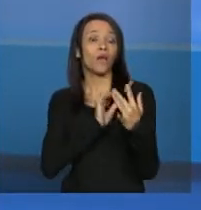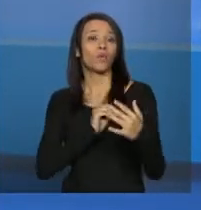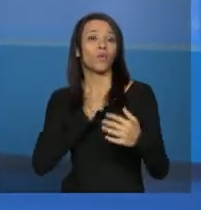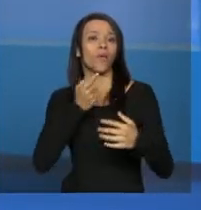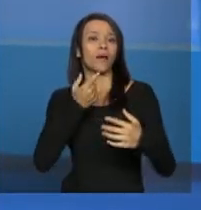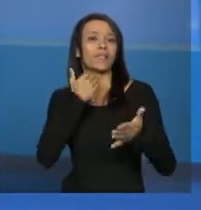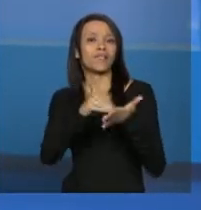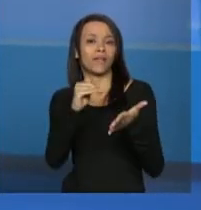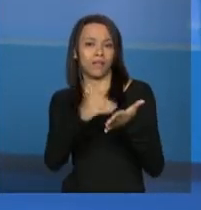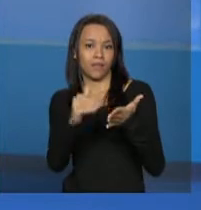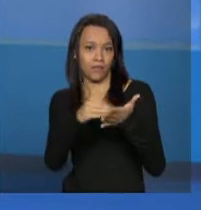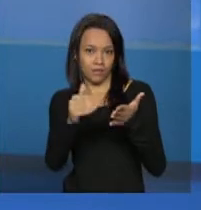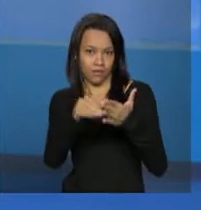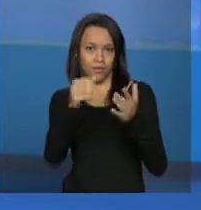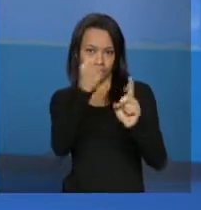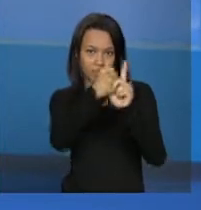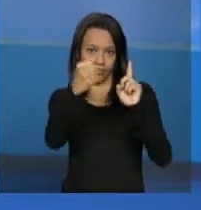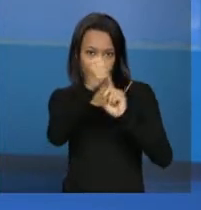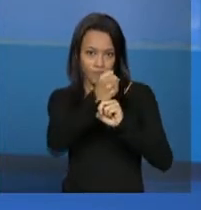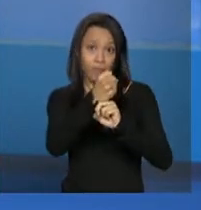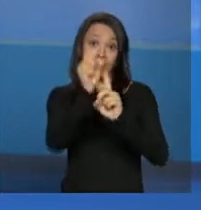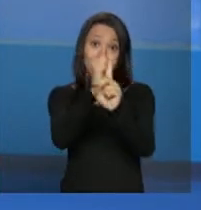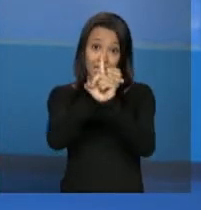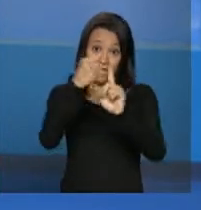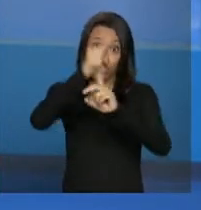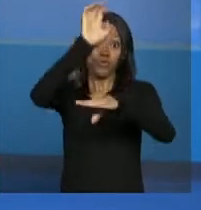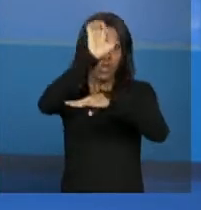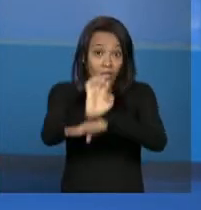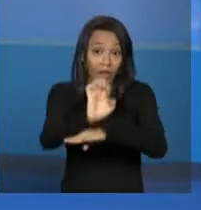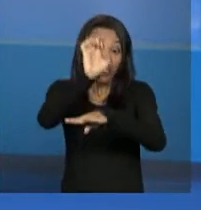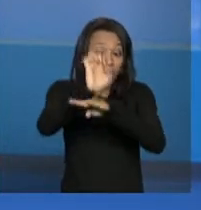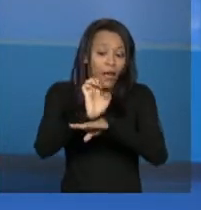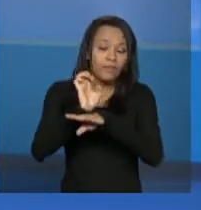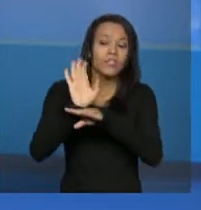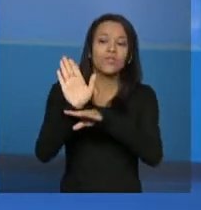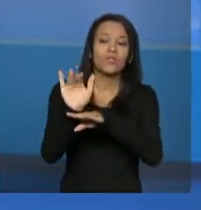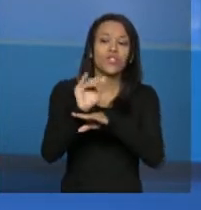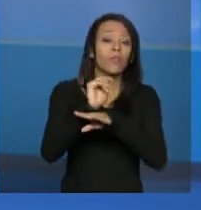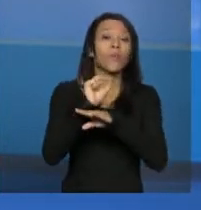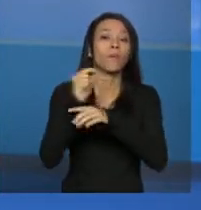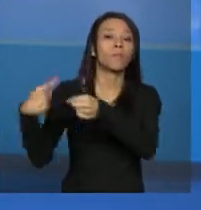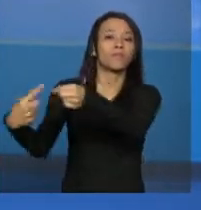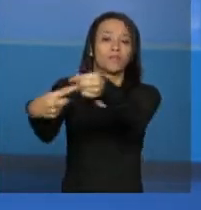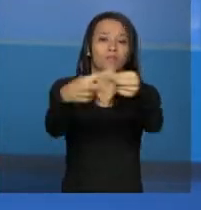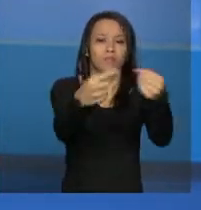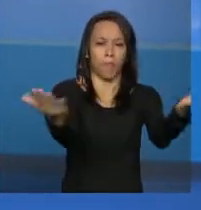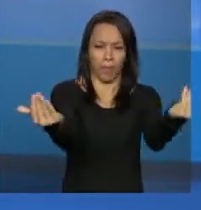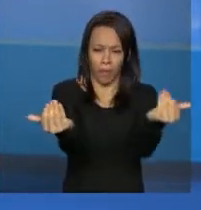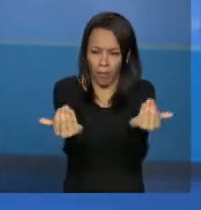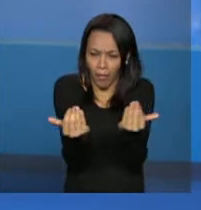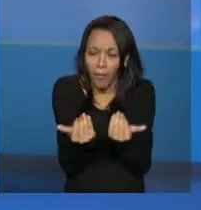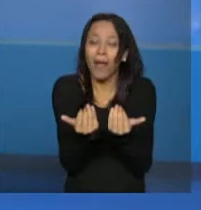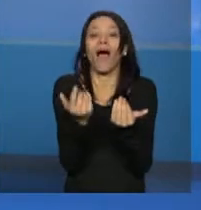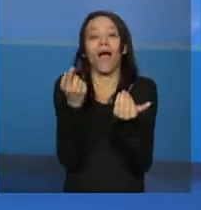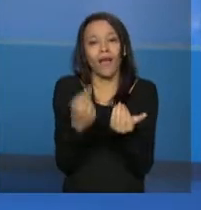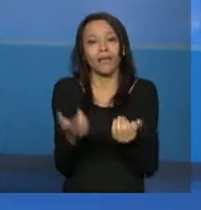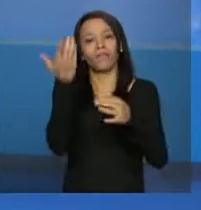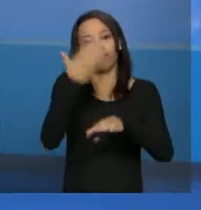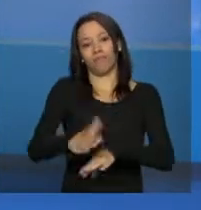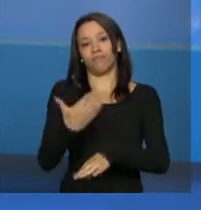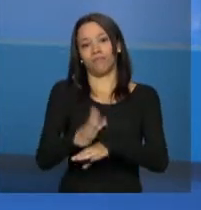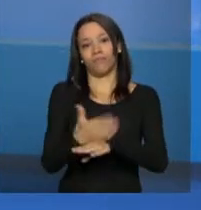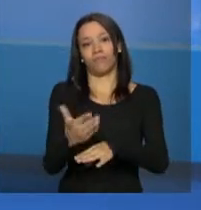Secretaria chama os municípios que possuem mais entidades ou os municípios de seu interesse e a gente faz uma capacitação mais generalizada